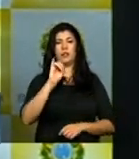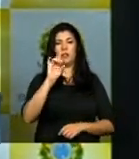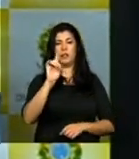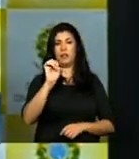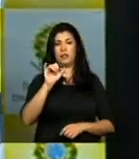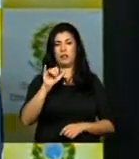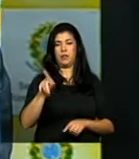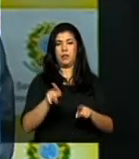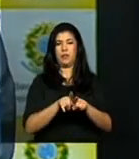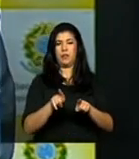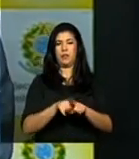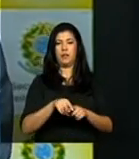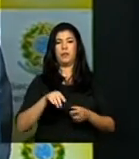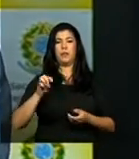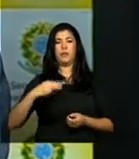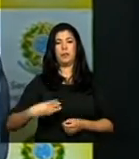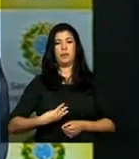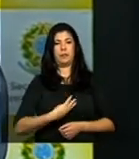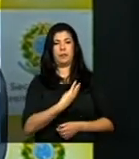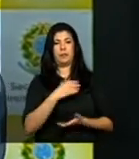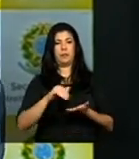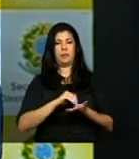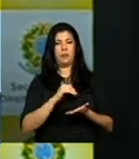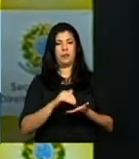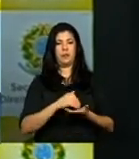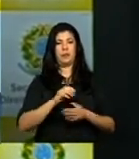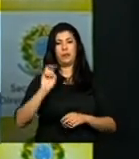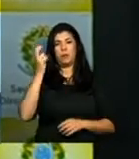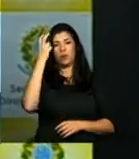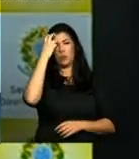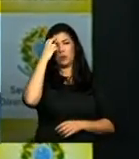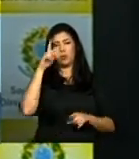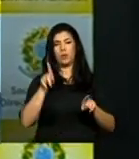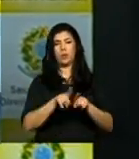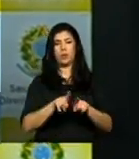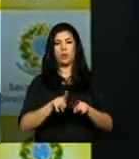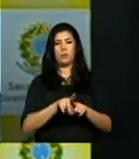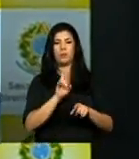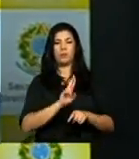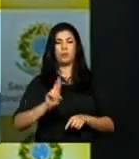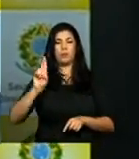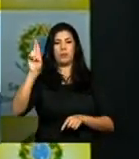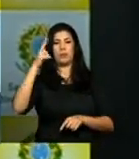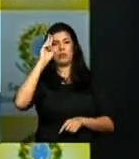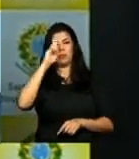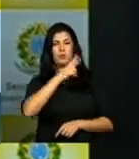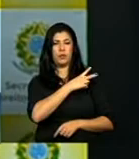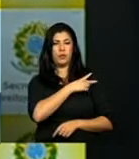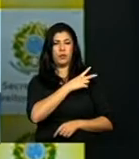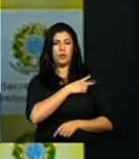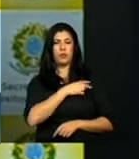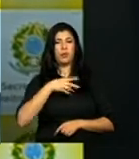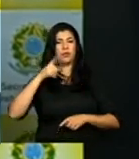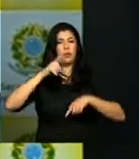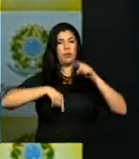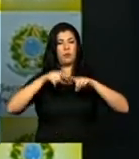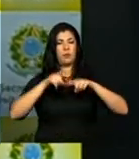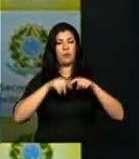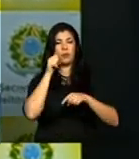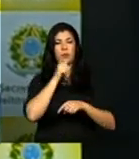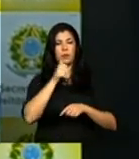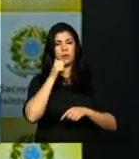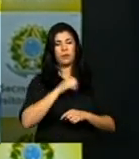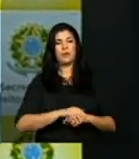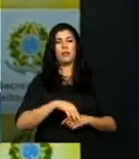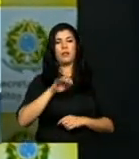Kuenzler, ministra de Estado, chefe da Secretaria de Políticas para as Mulheres, senhora Eleonora